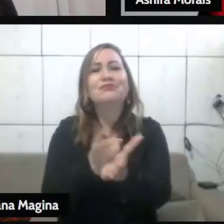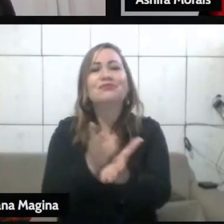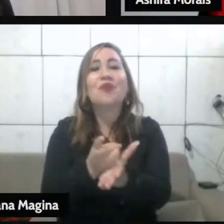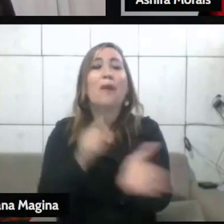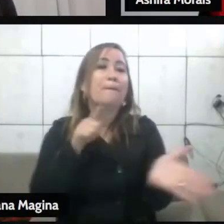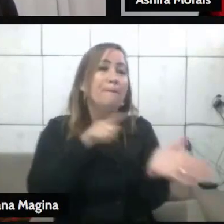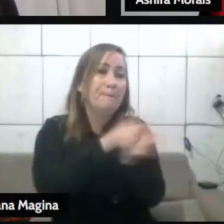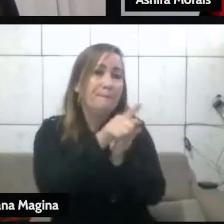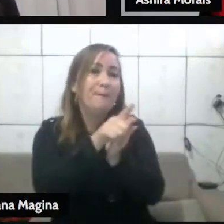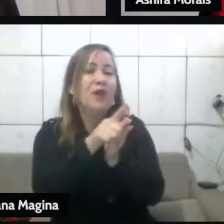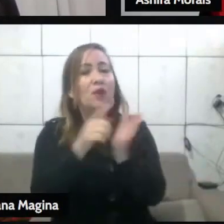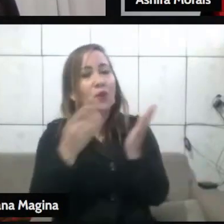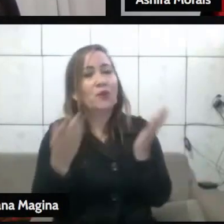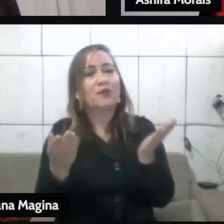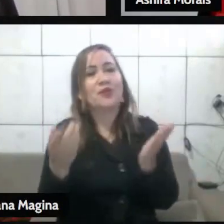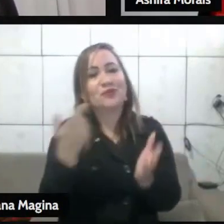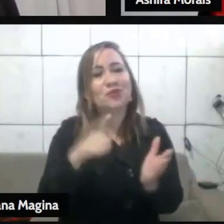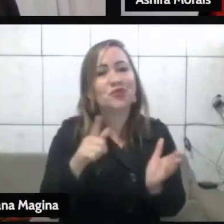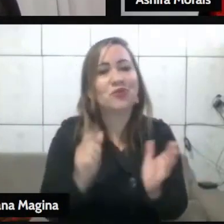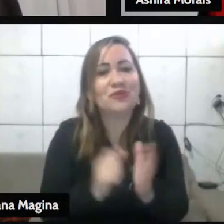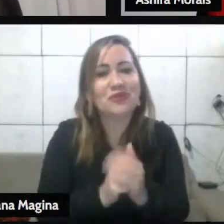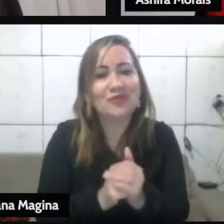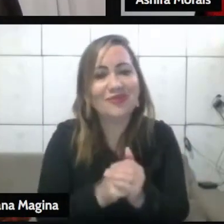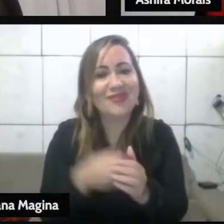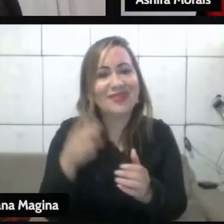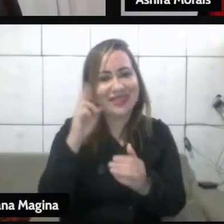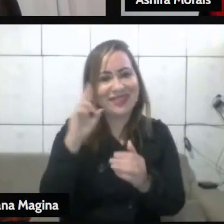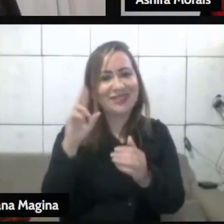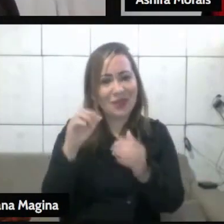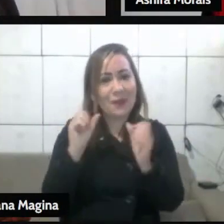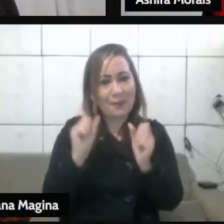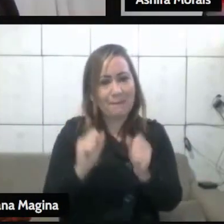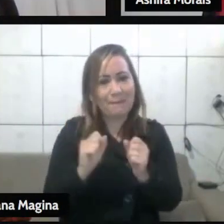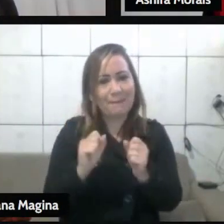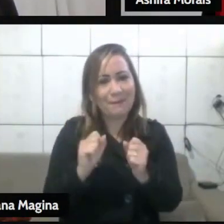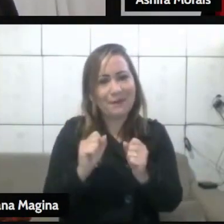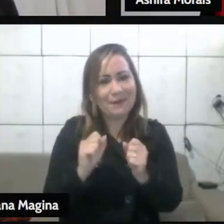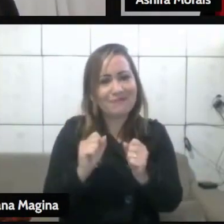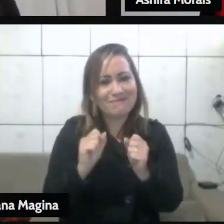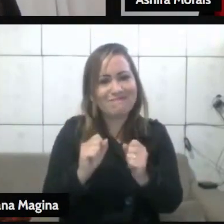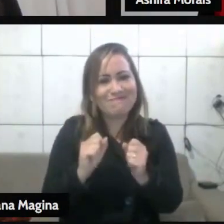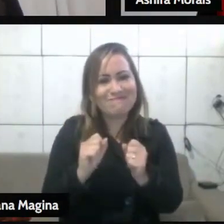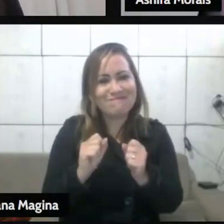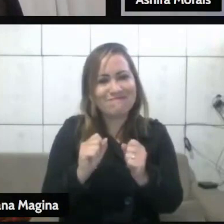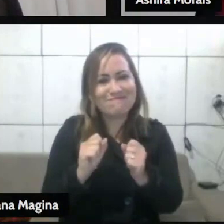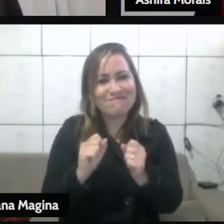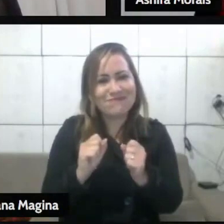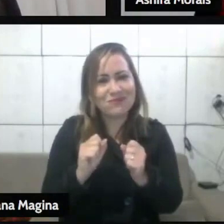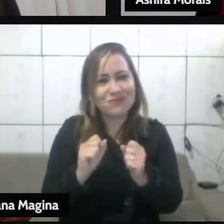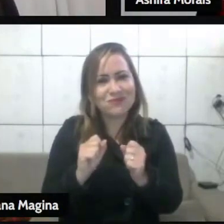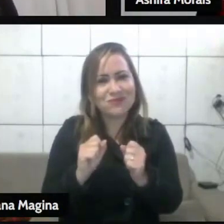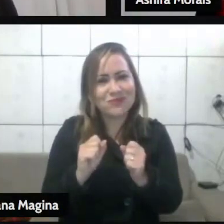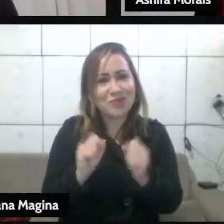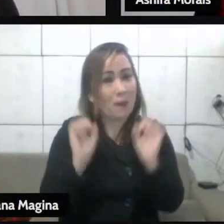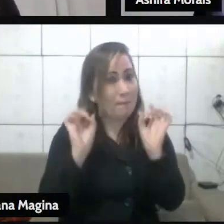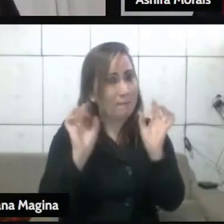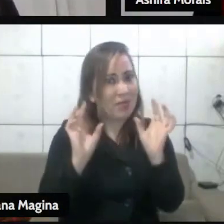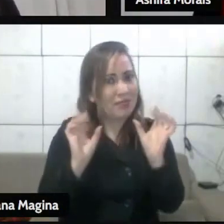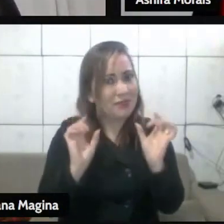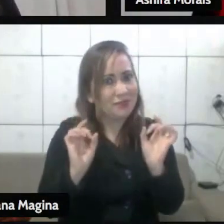pergunta, ela é mais técnica, e o senhor atente bem a ela, que eu acho que ela é a coroa desse debate.